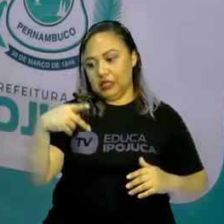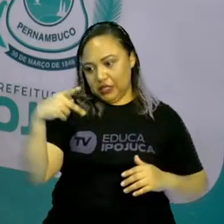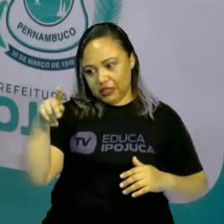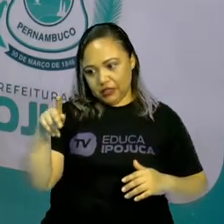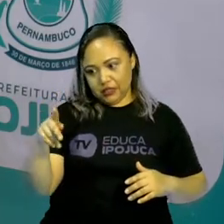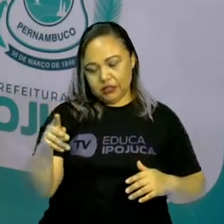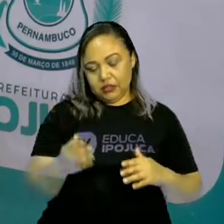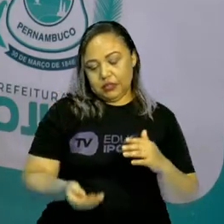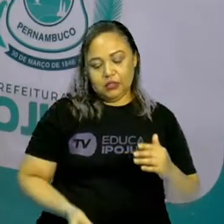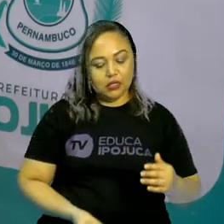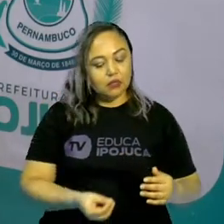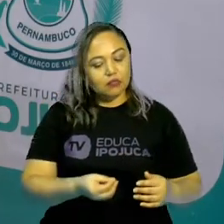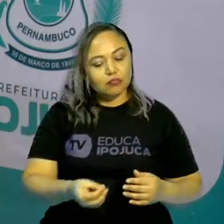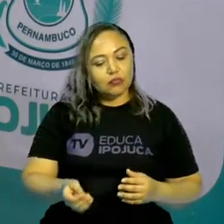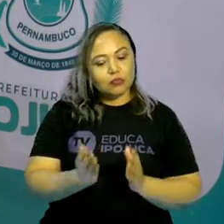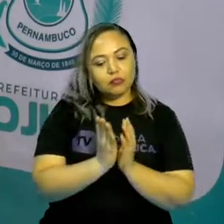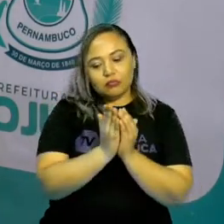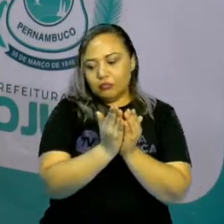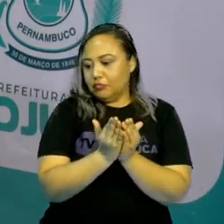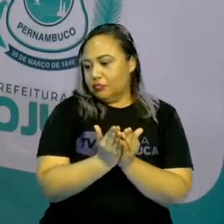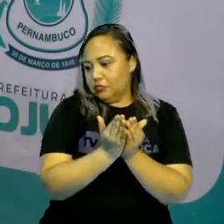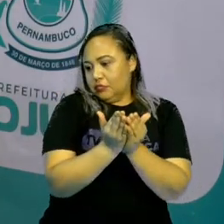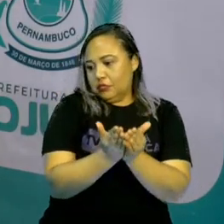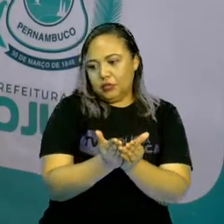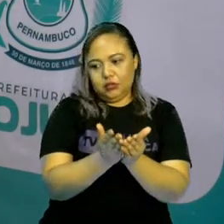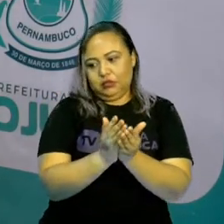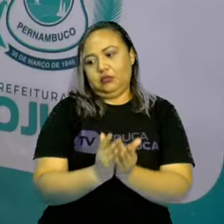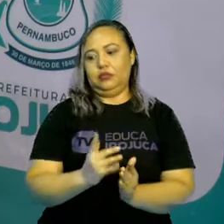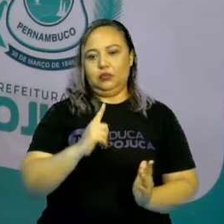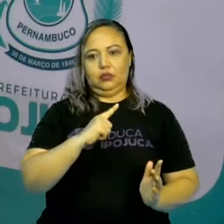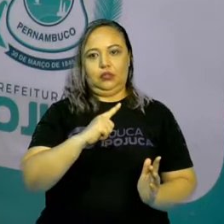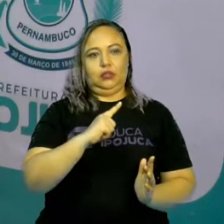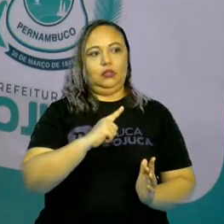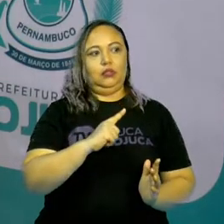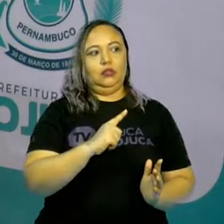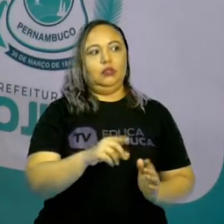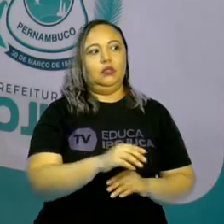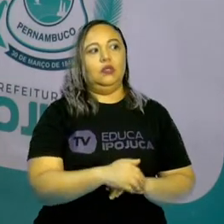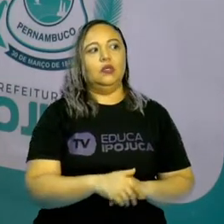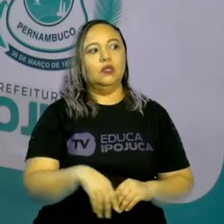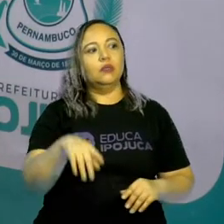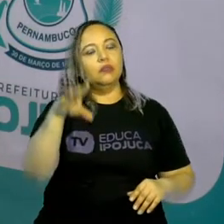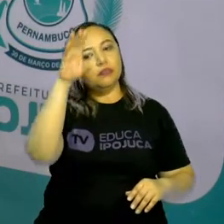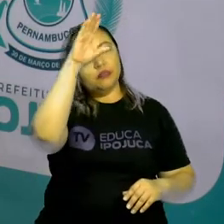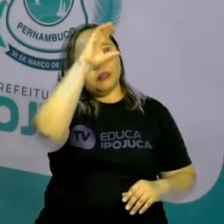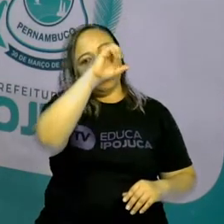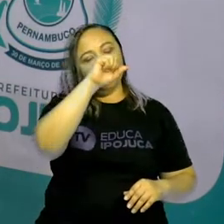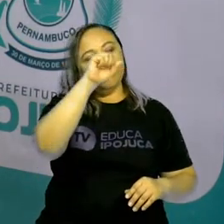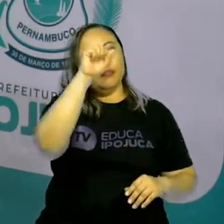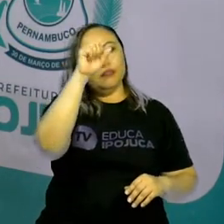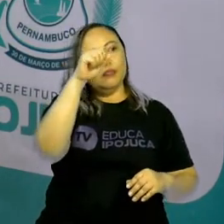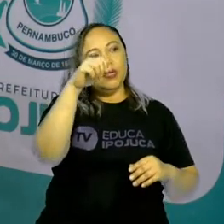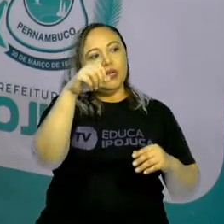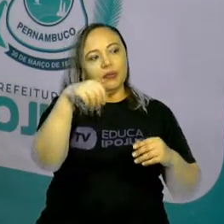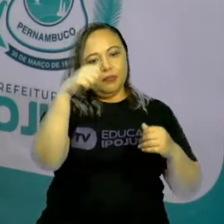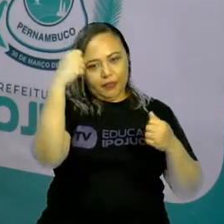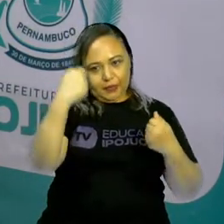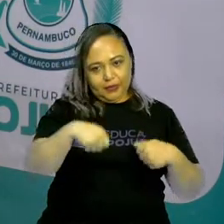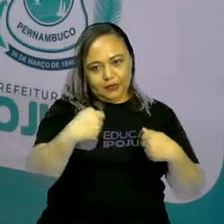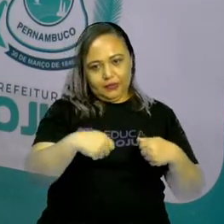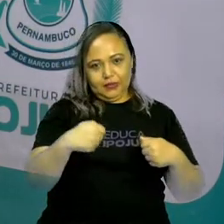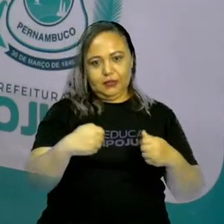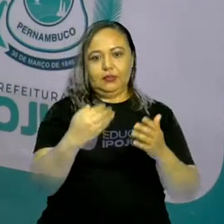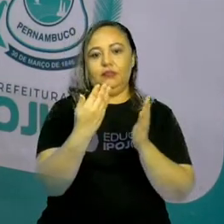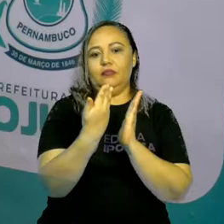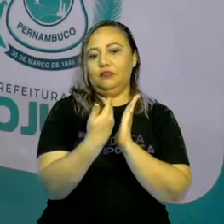é escasso esses serviços para eles, porque a gente precisa ter educação. Imagina um tempo de